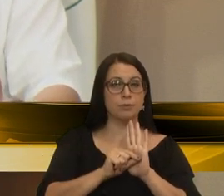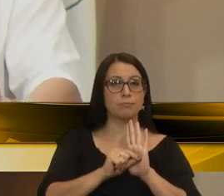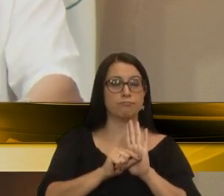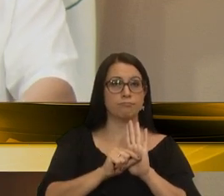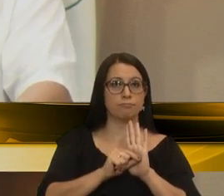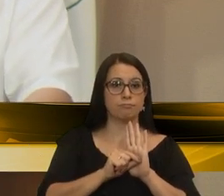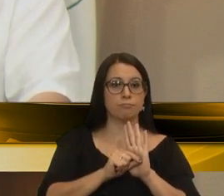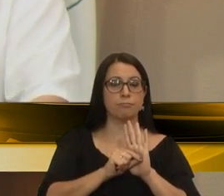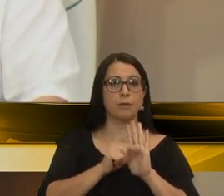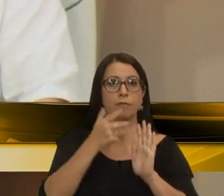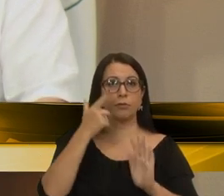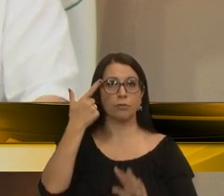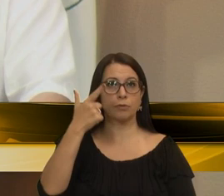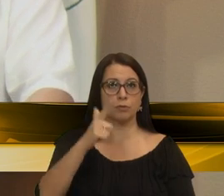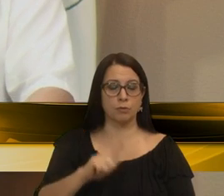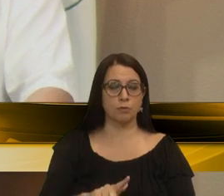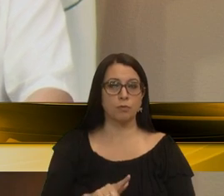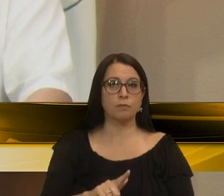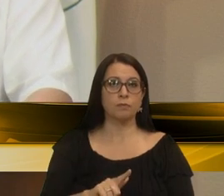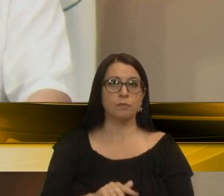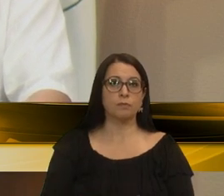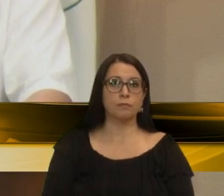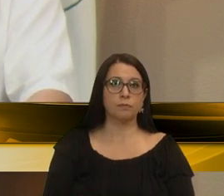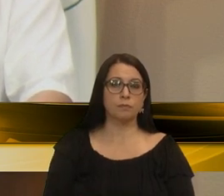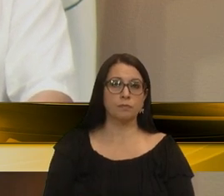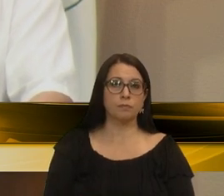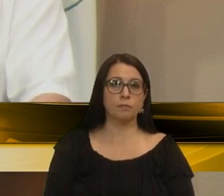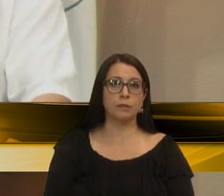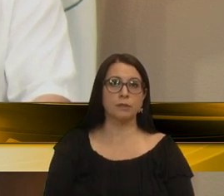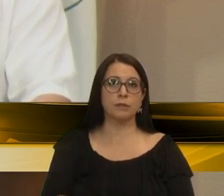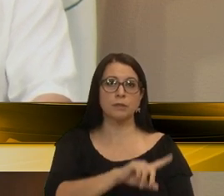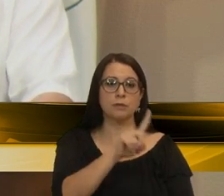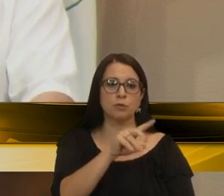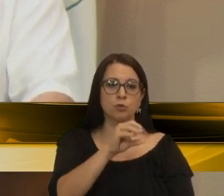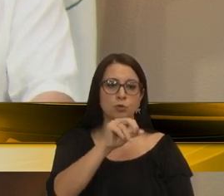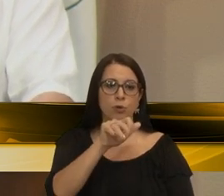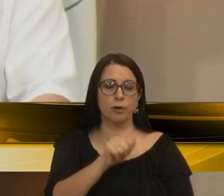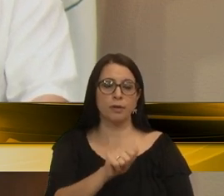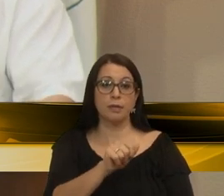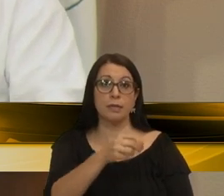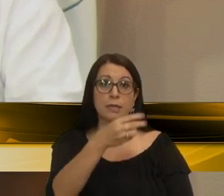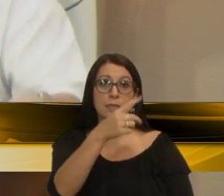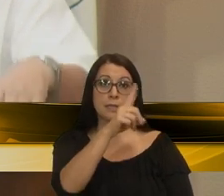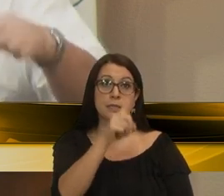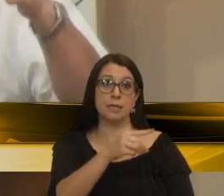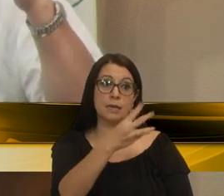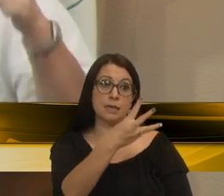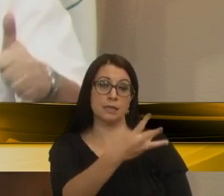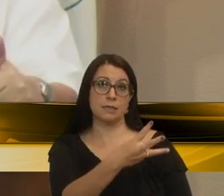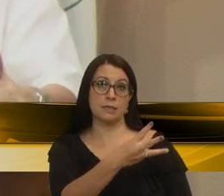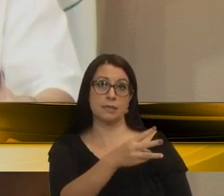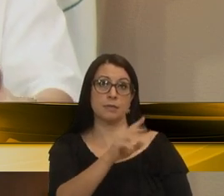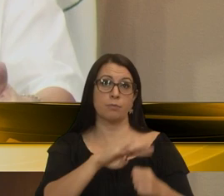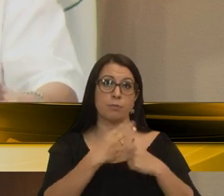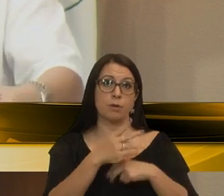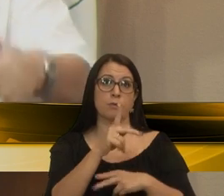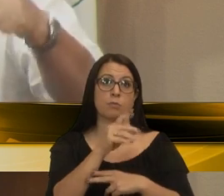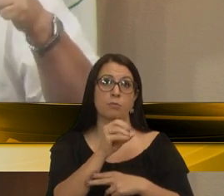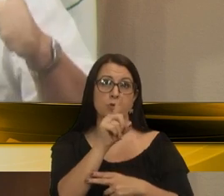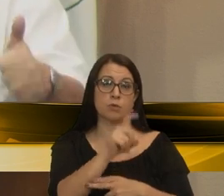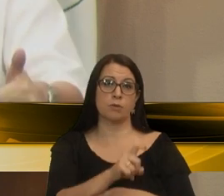repito a palavra, as zonas ZR3, especialmente nos bairros Pio X,